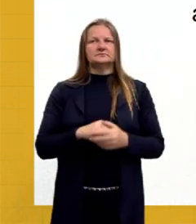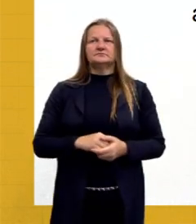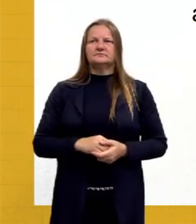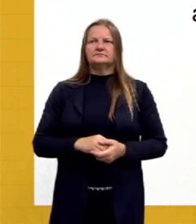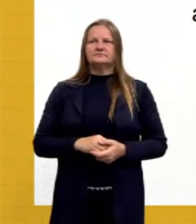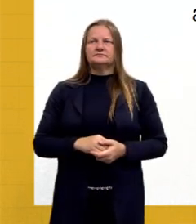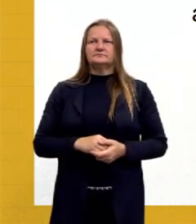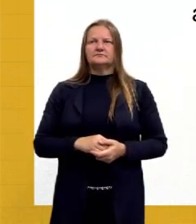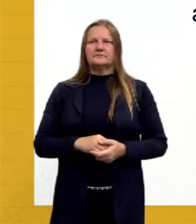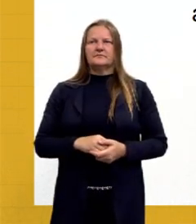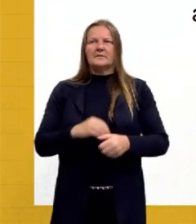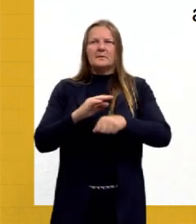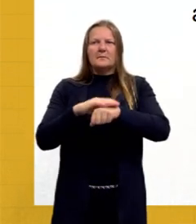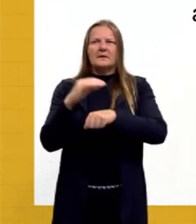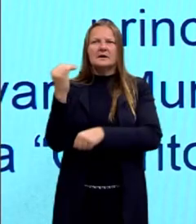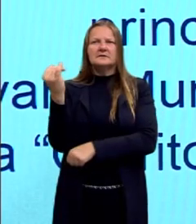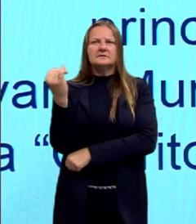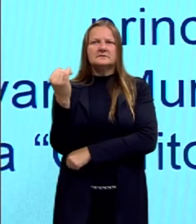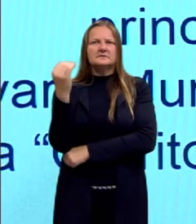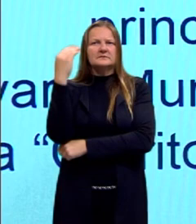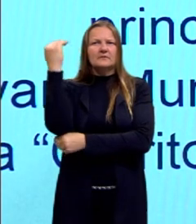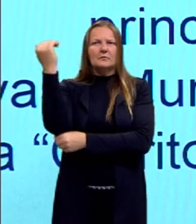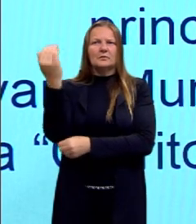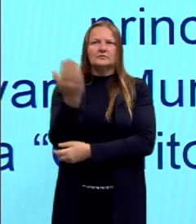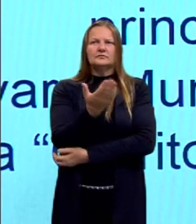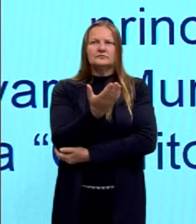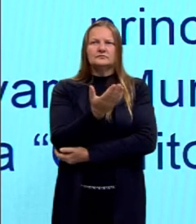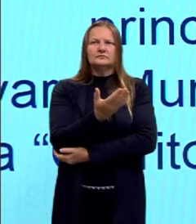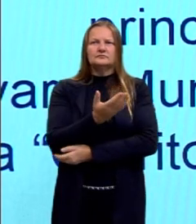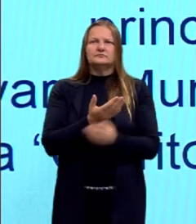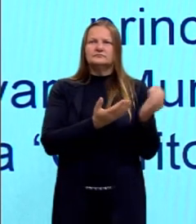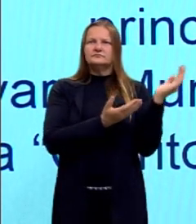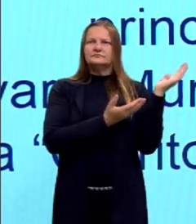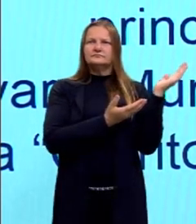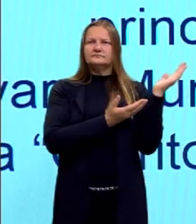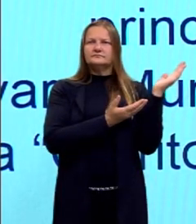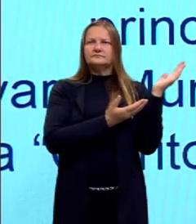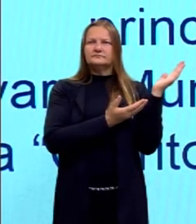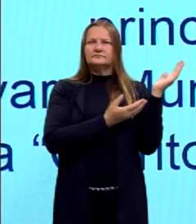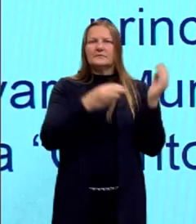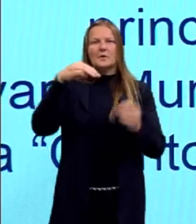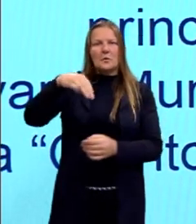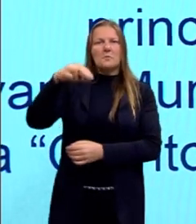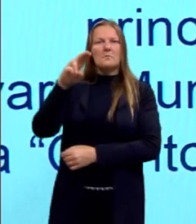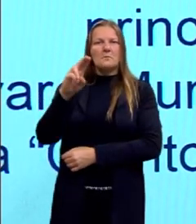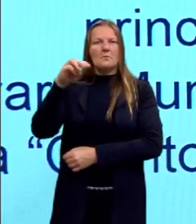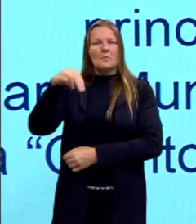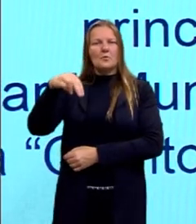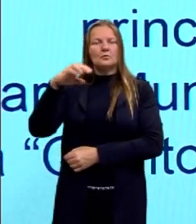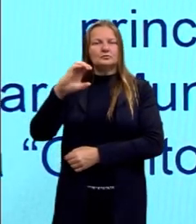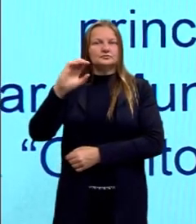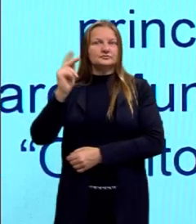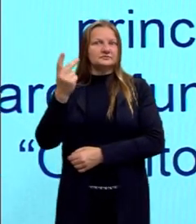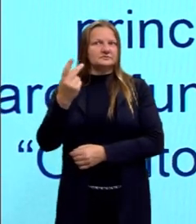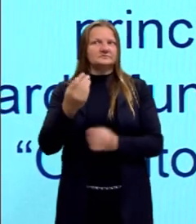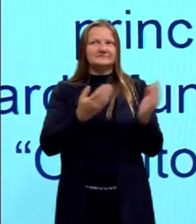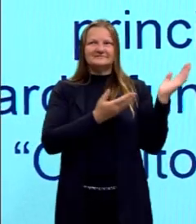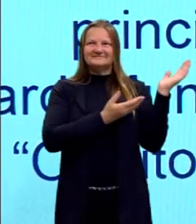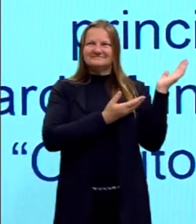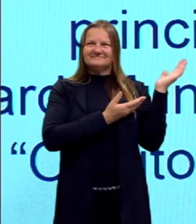outra forma de colocar a tinta sobre a tela, de passar o pincel, deixando